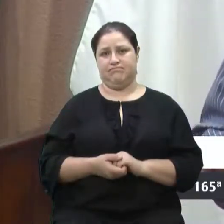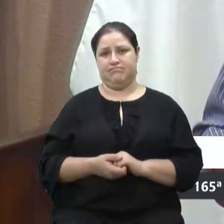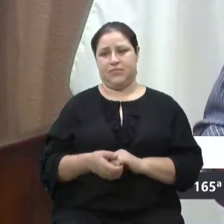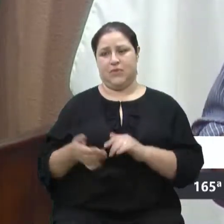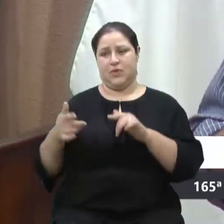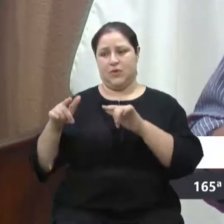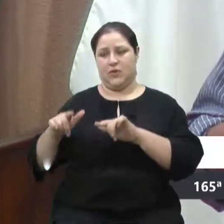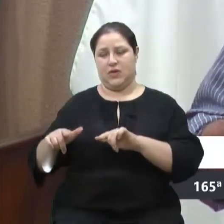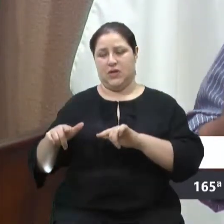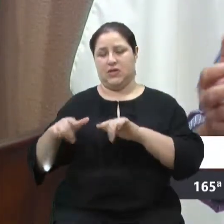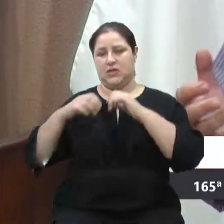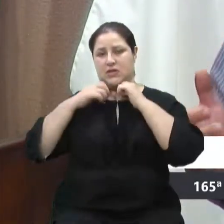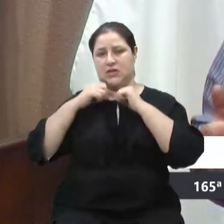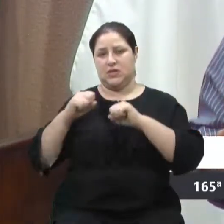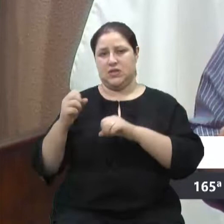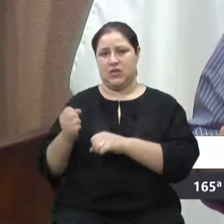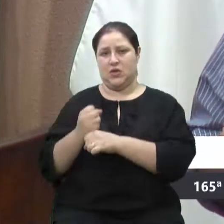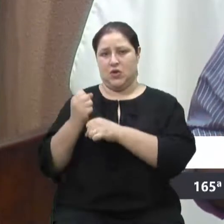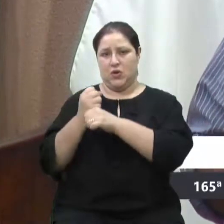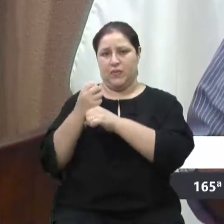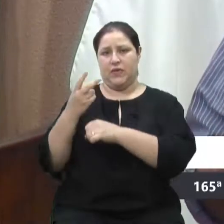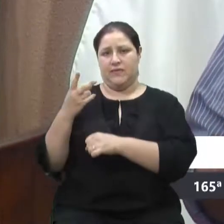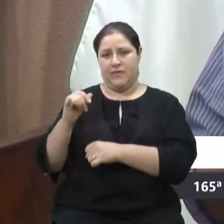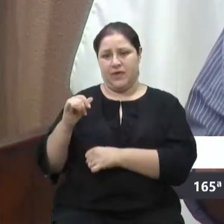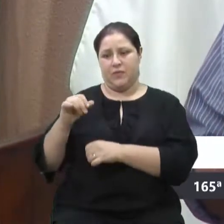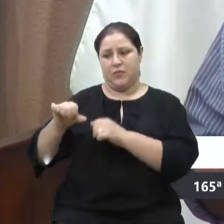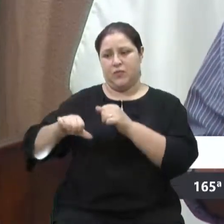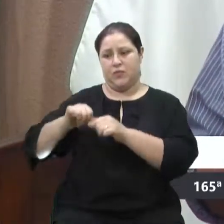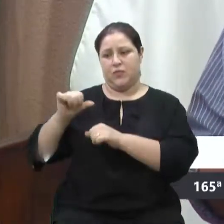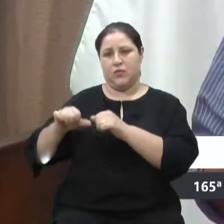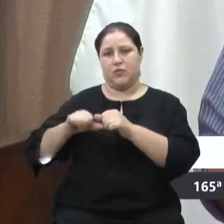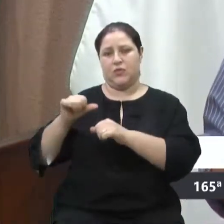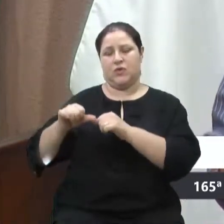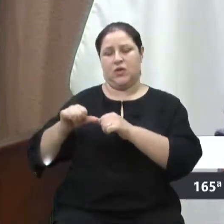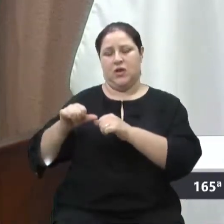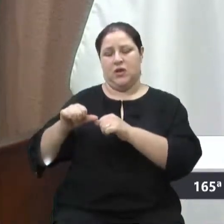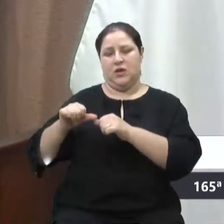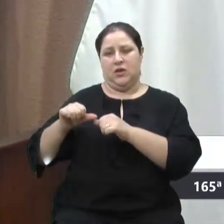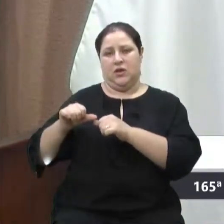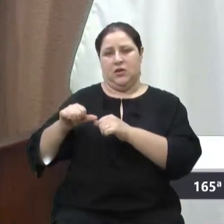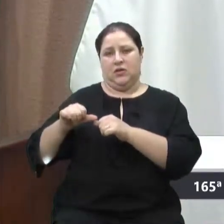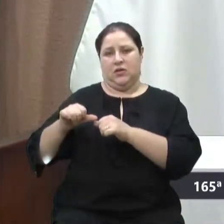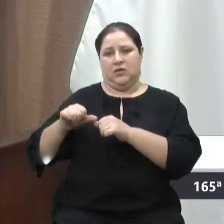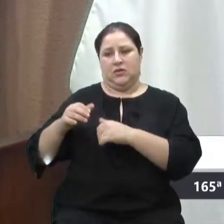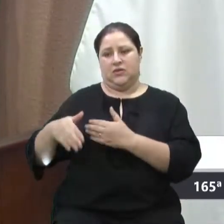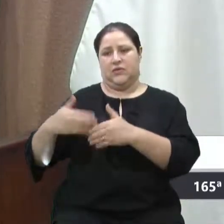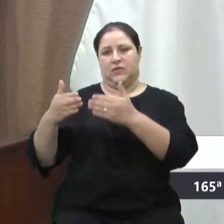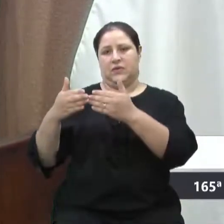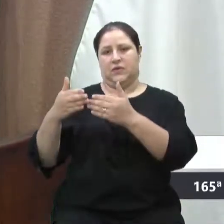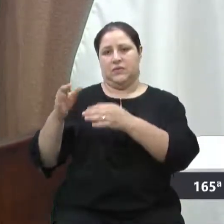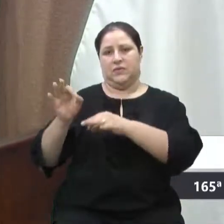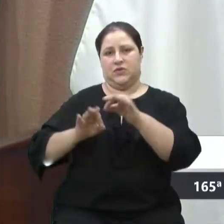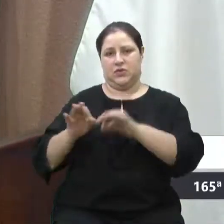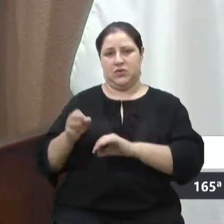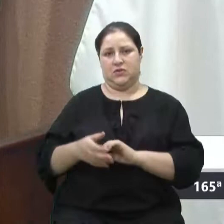deve mudar o andamento dos projetos e que a gente tenha